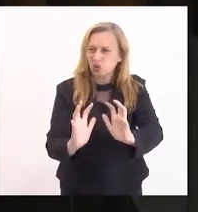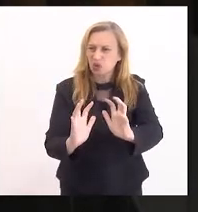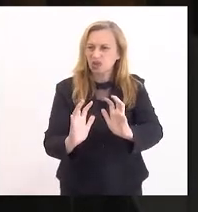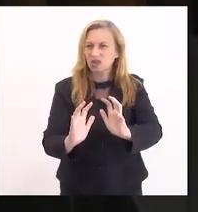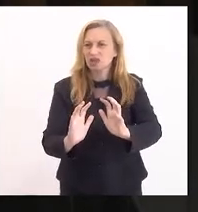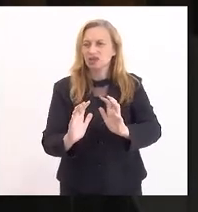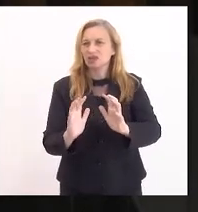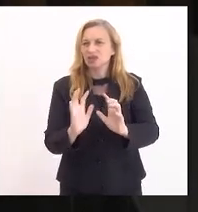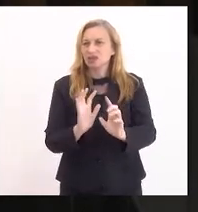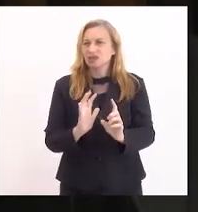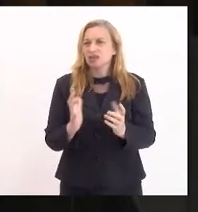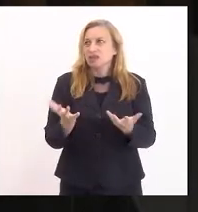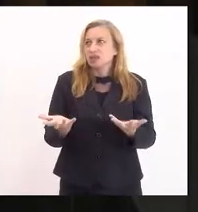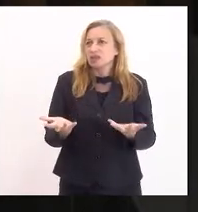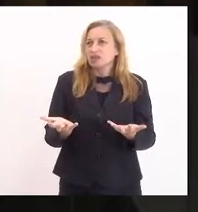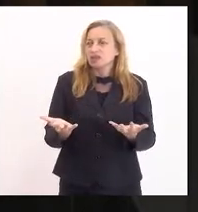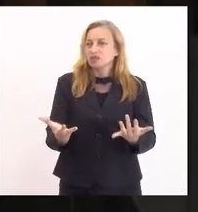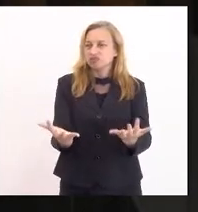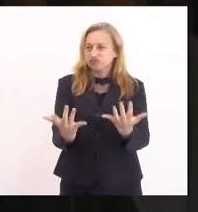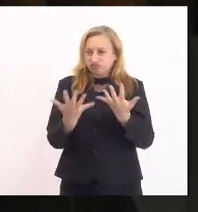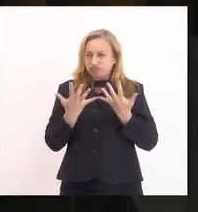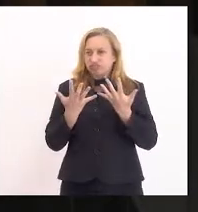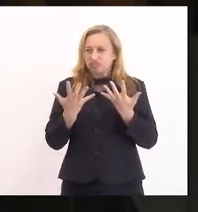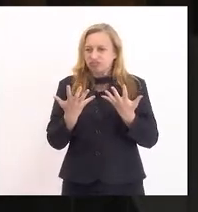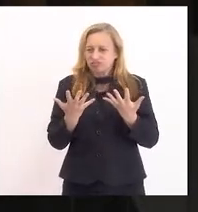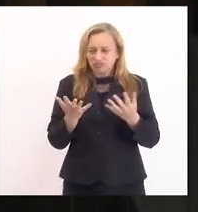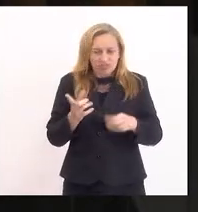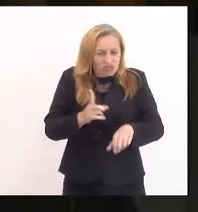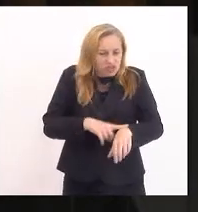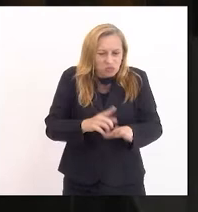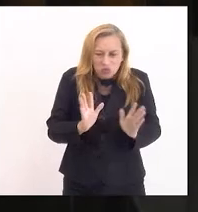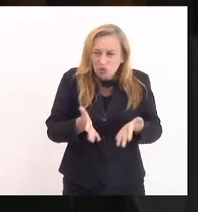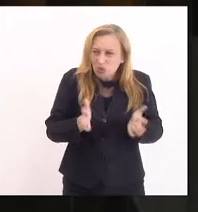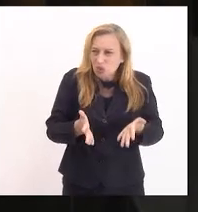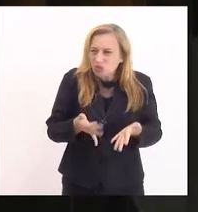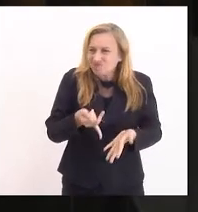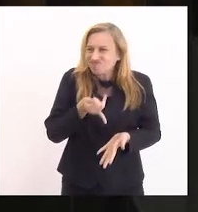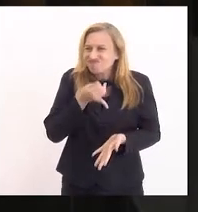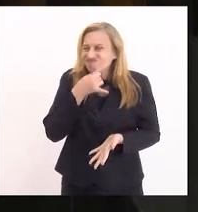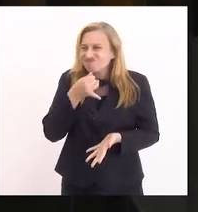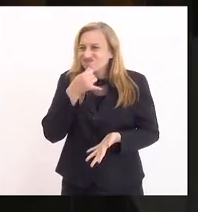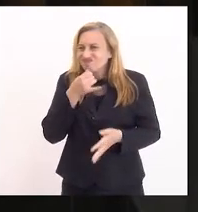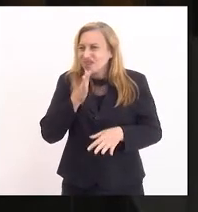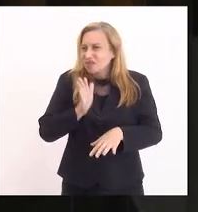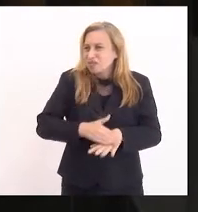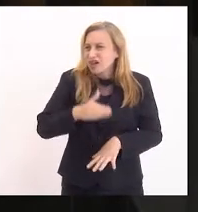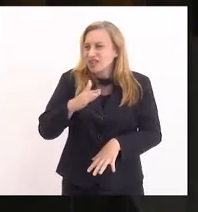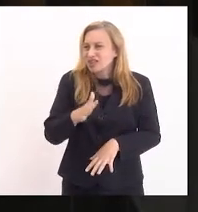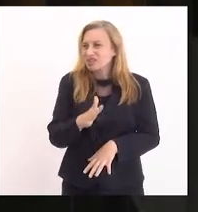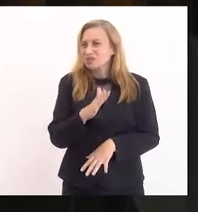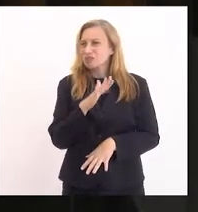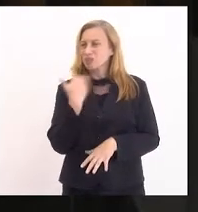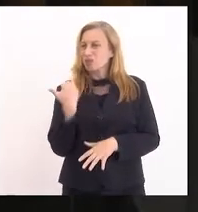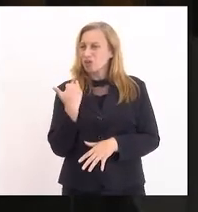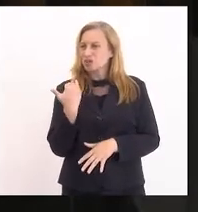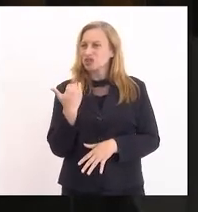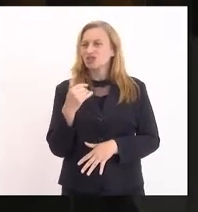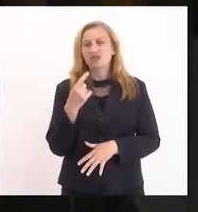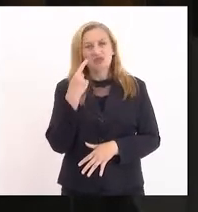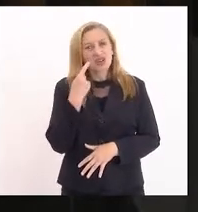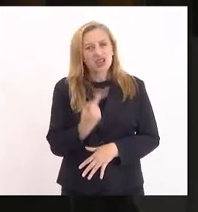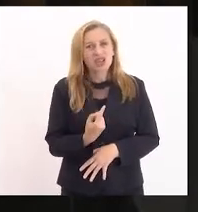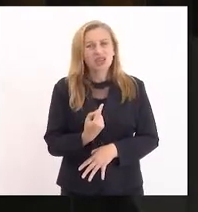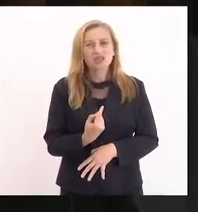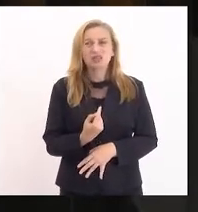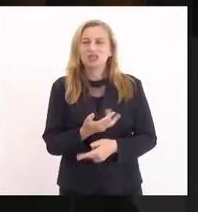inadmissível nos tempos autuais. Será mais uma carnificina. E diversos